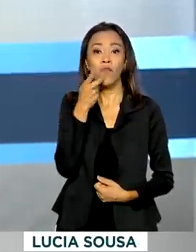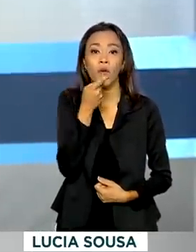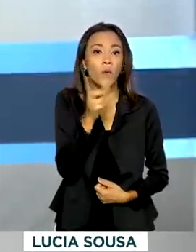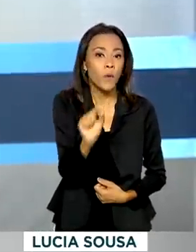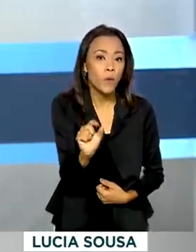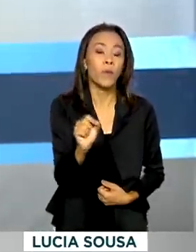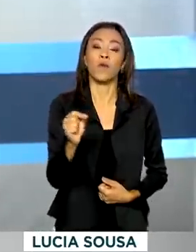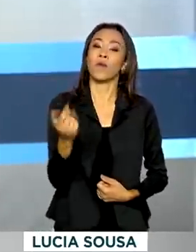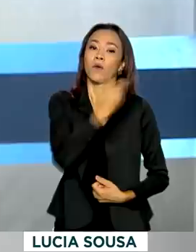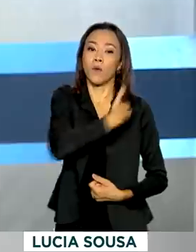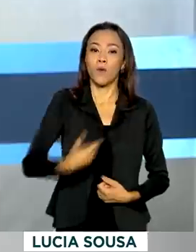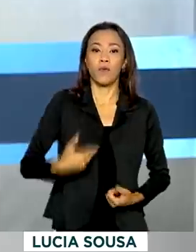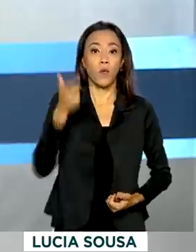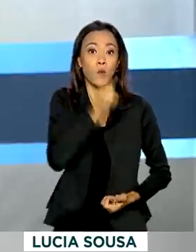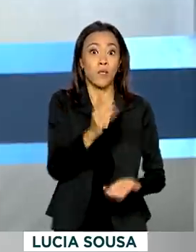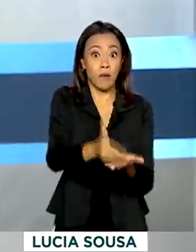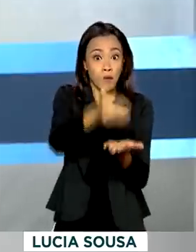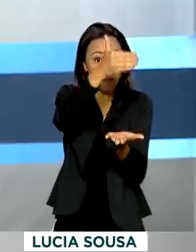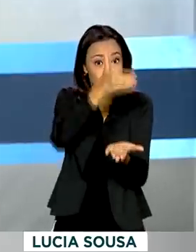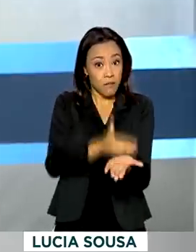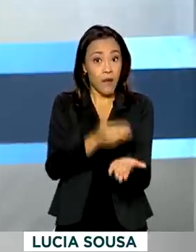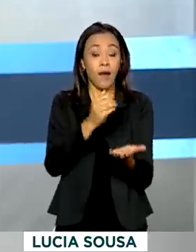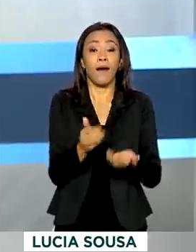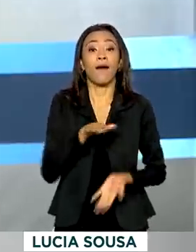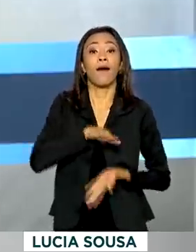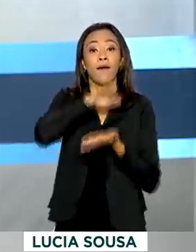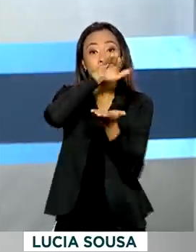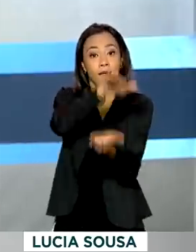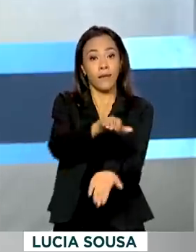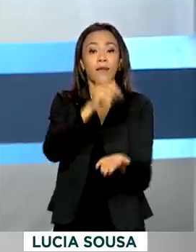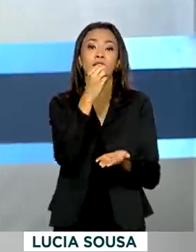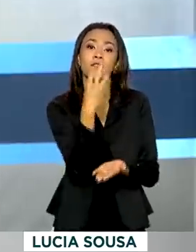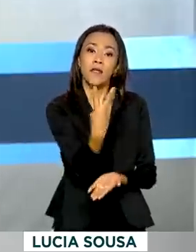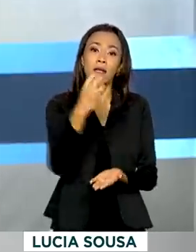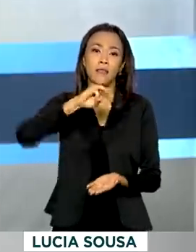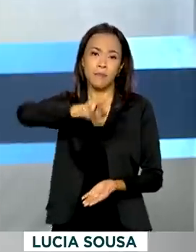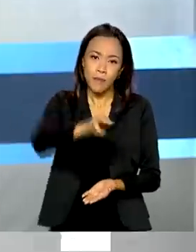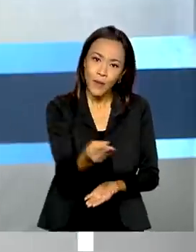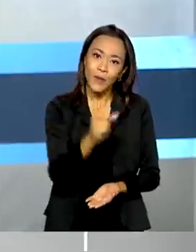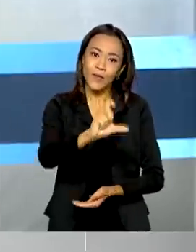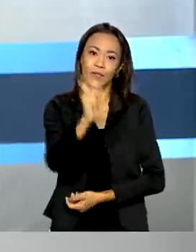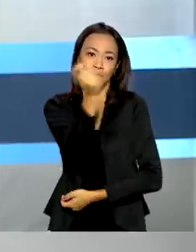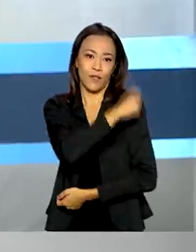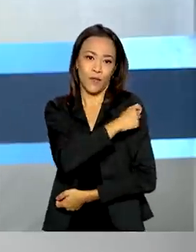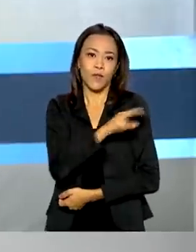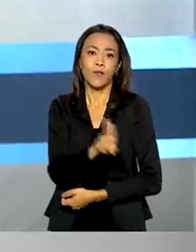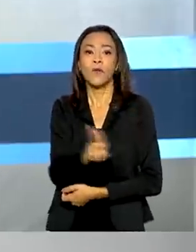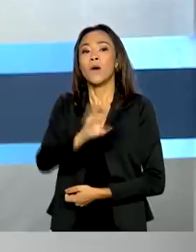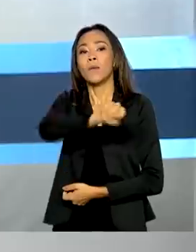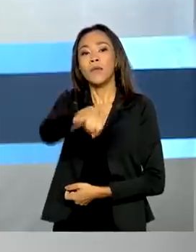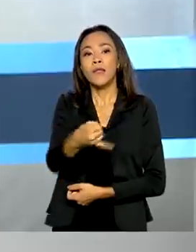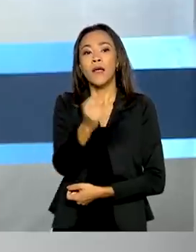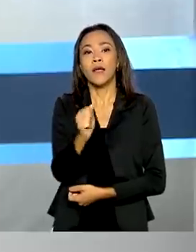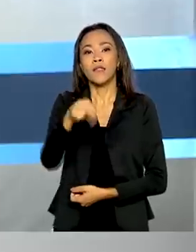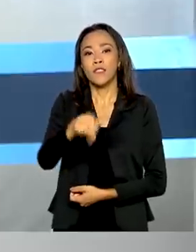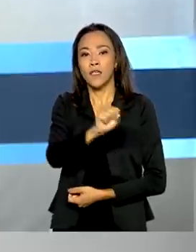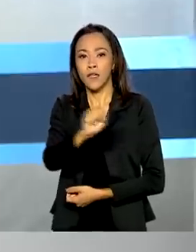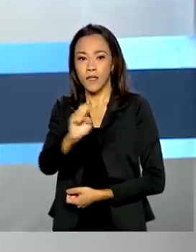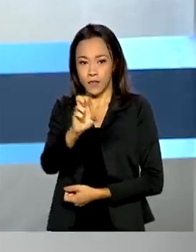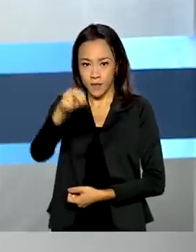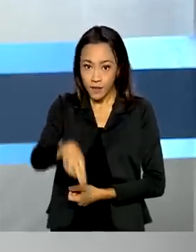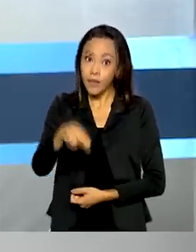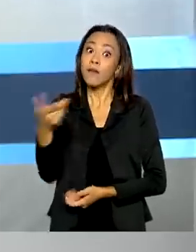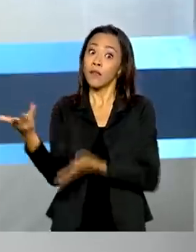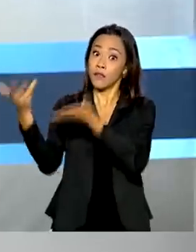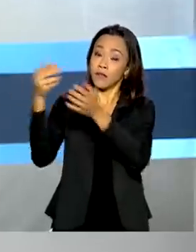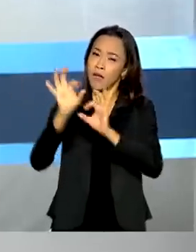conseguiu antecipar a entrega de 3 milhões de doses da vacina da Janssen para este mês. As remessas estavam previstas para chegar